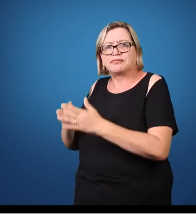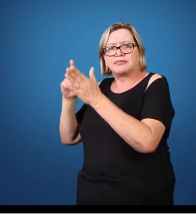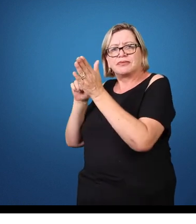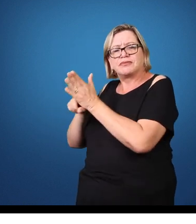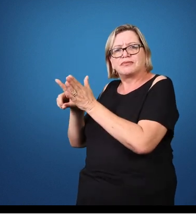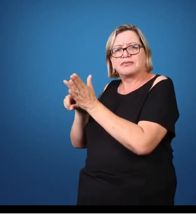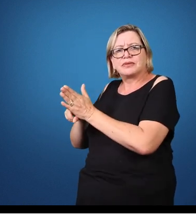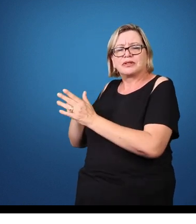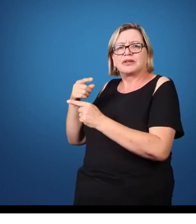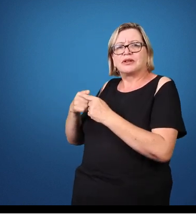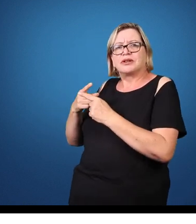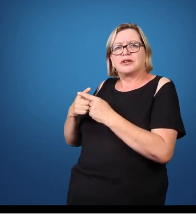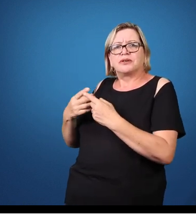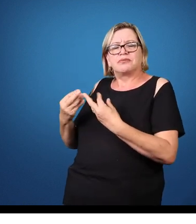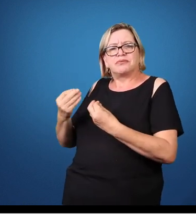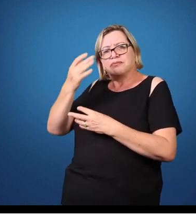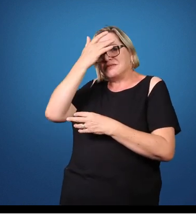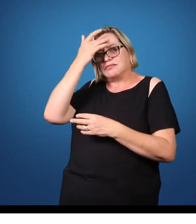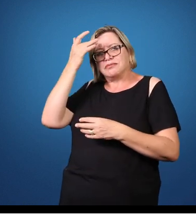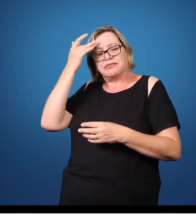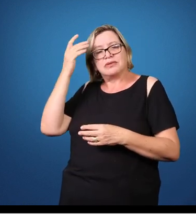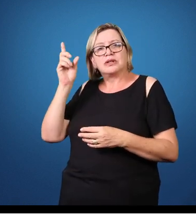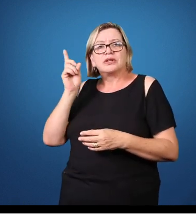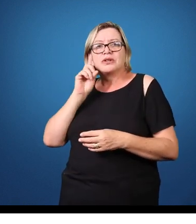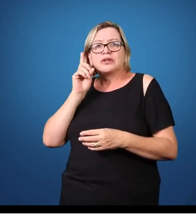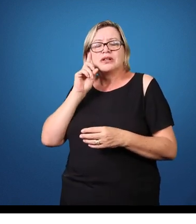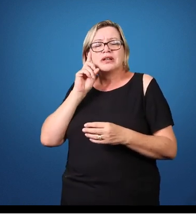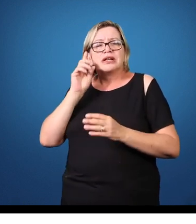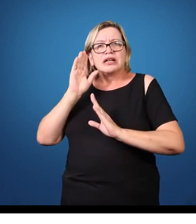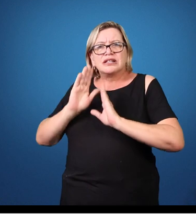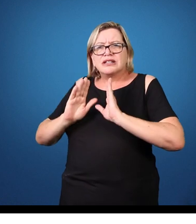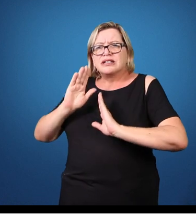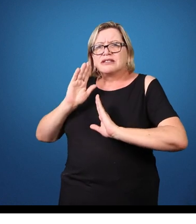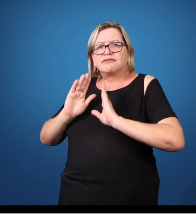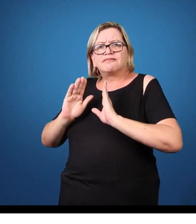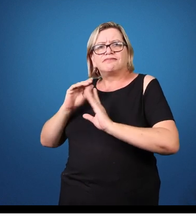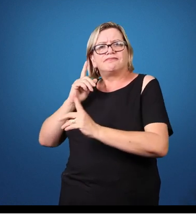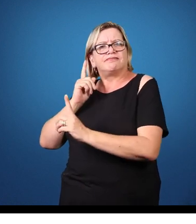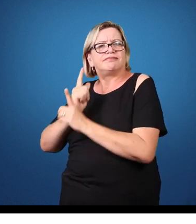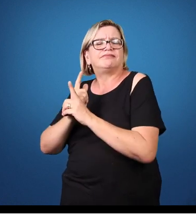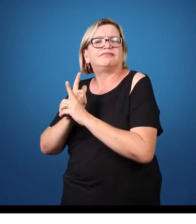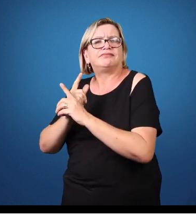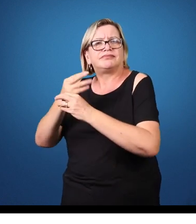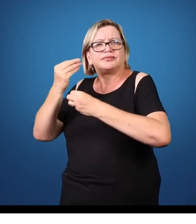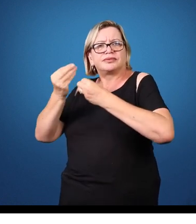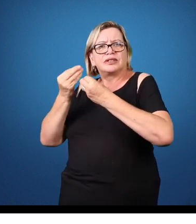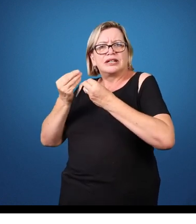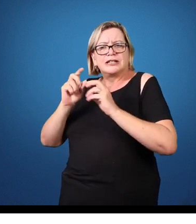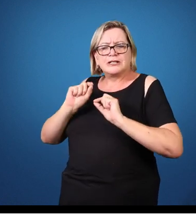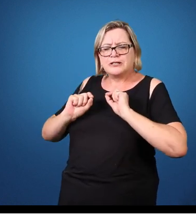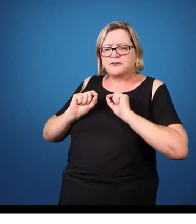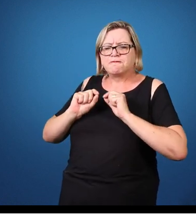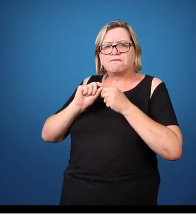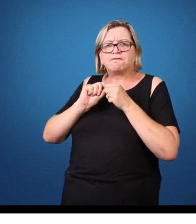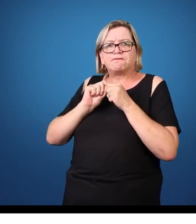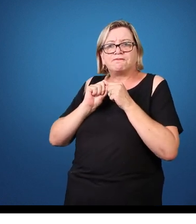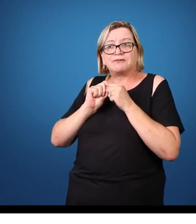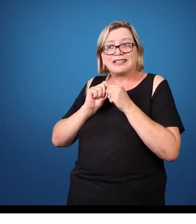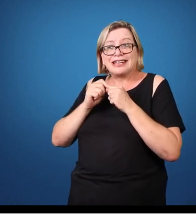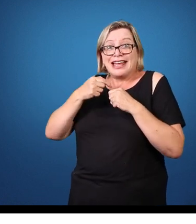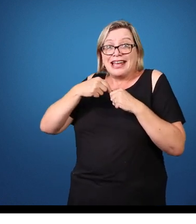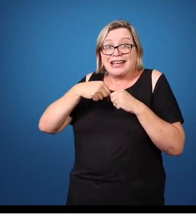outra situação, não necessariamente desse campo, o que a gente tende a fazer? É procurar alguma literatura nas redes sociais, na internet, né?